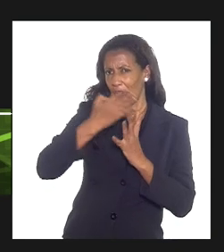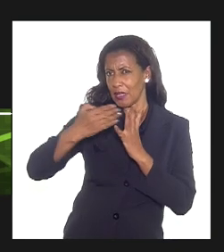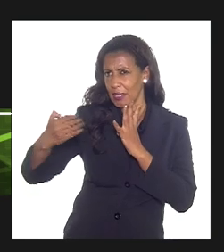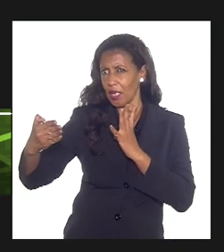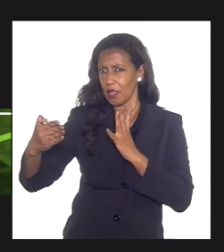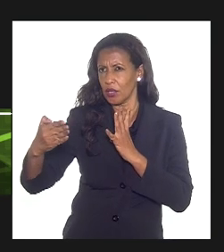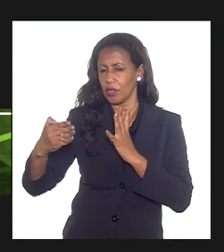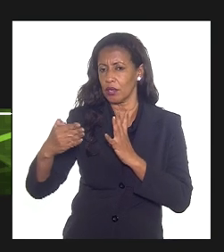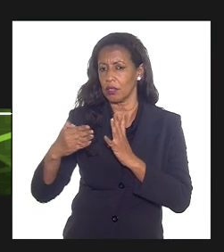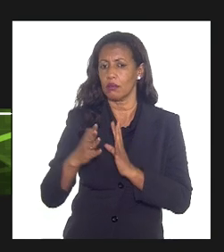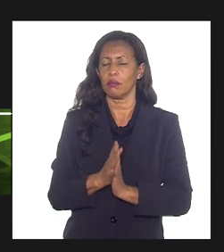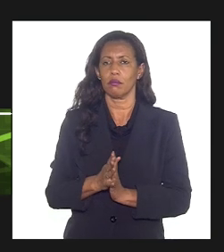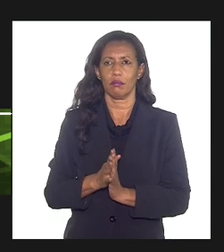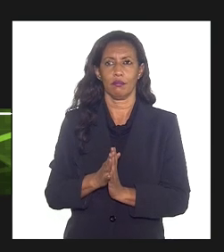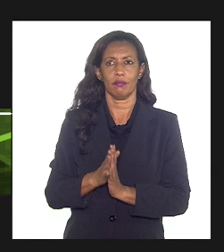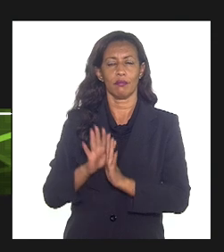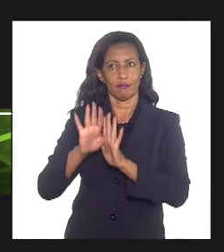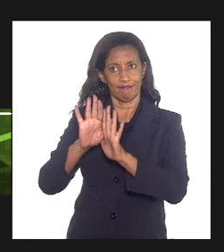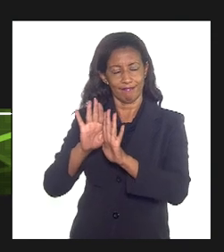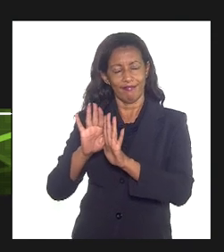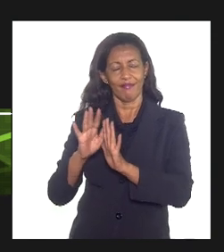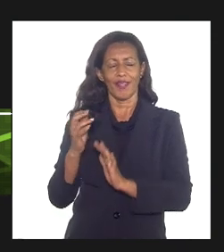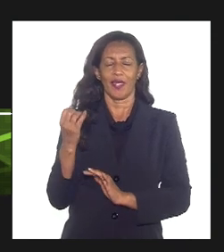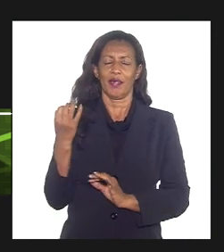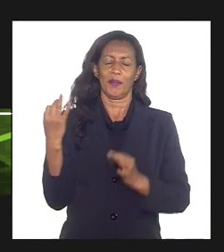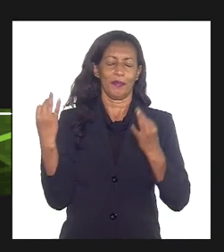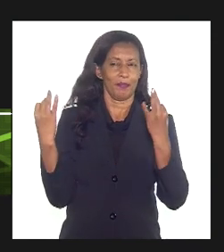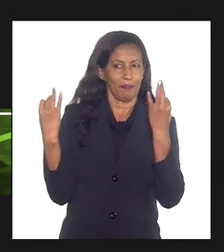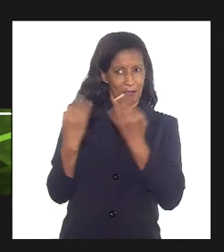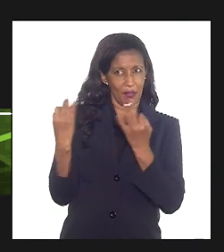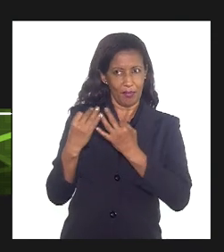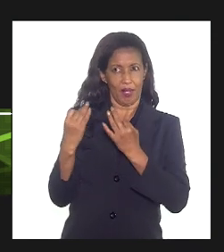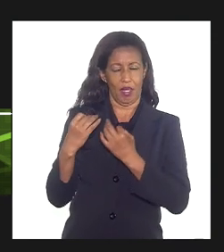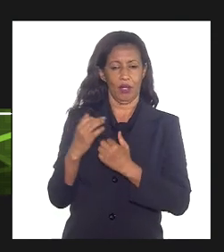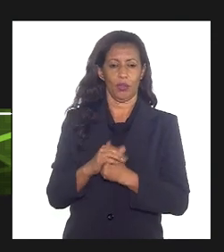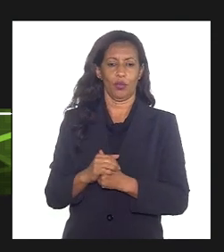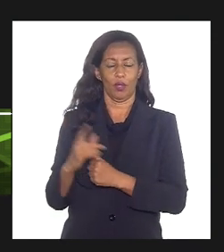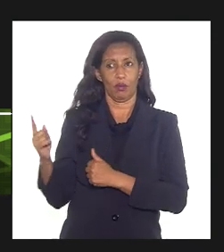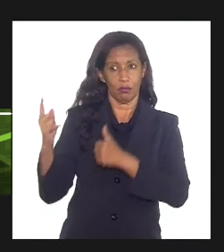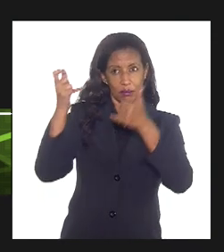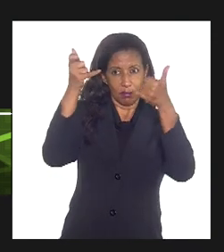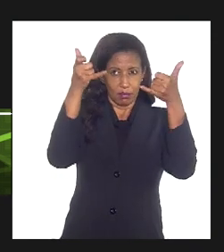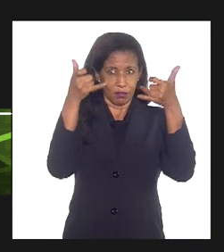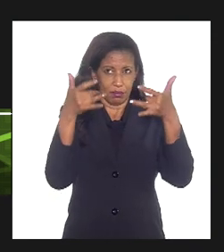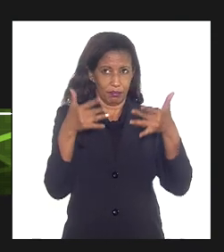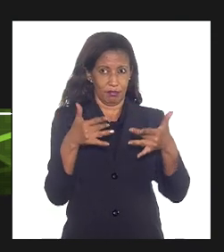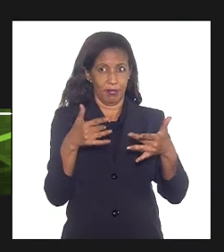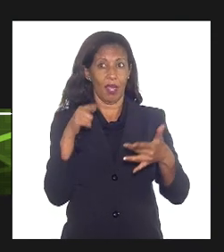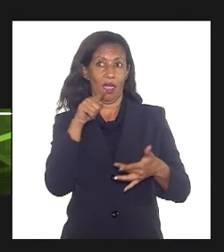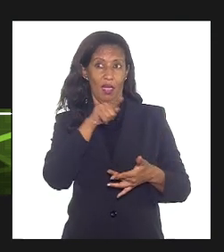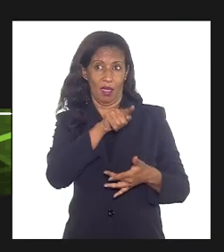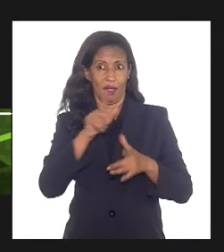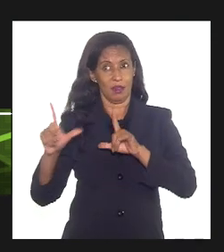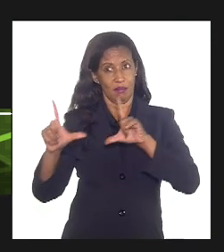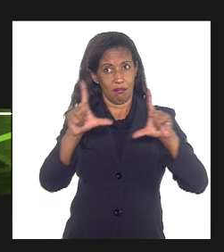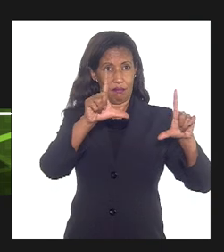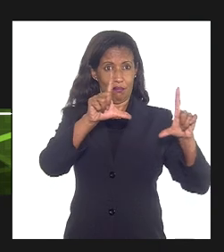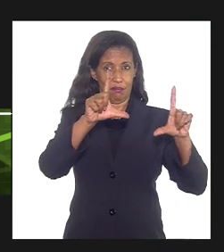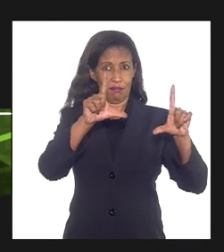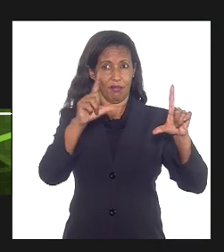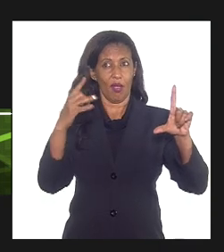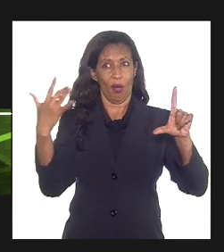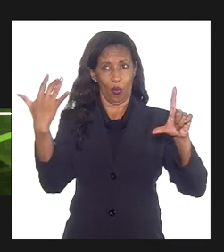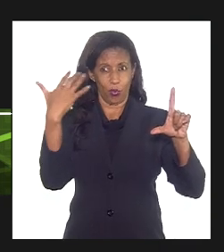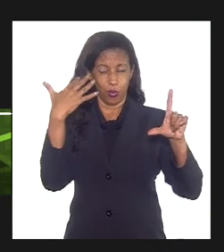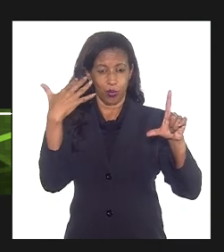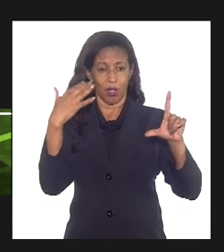Perfeito, deputado. Eu vou, acho que essa projeção aqui, ela ilustra com mais detalhes, e ela é importante, eu acho que ela endereça o teu questionamento.